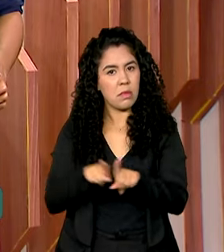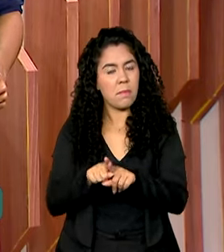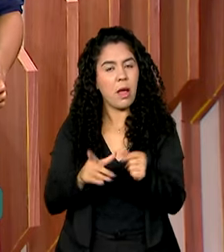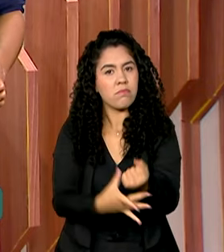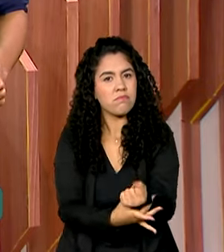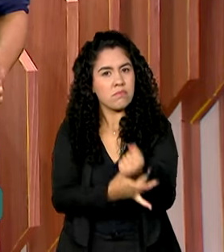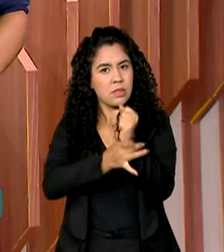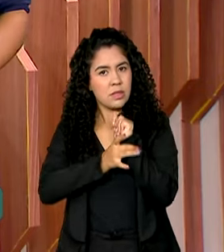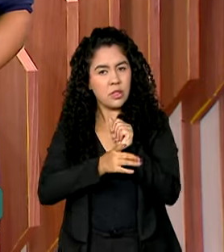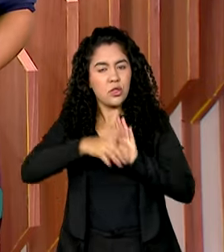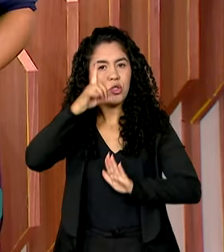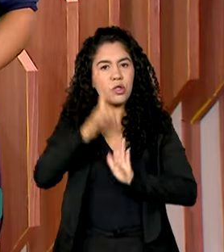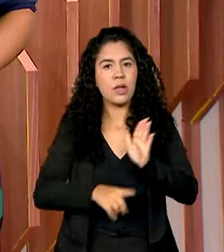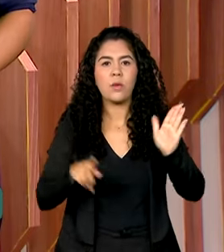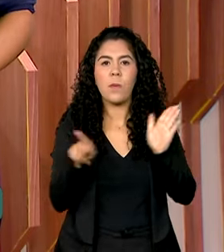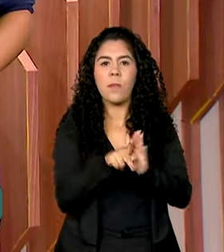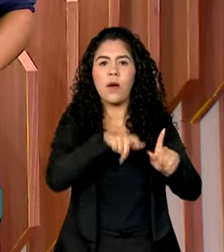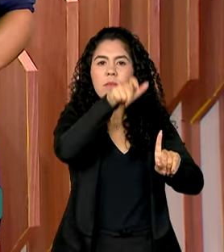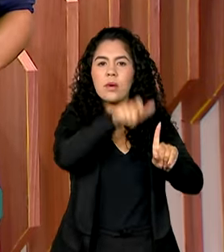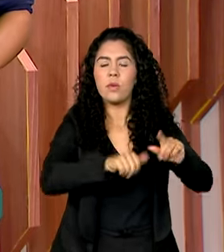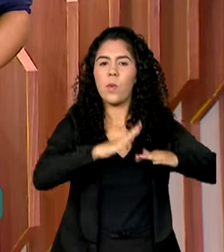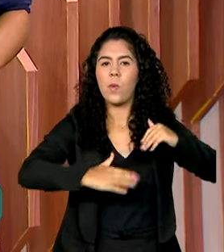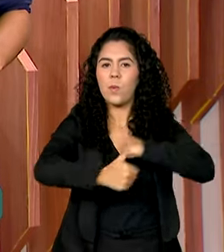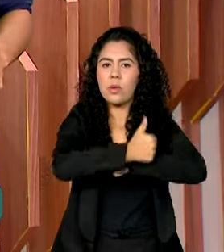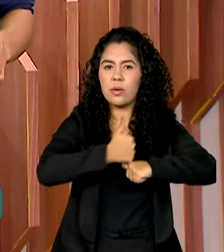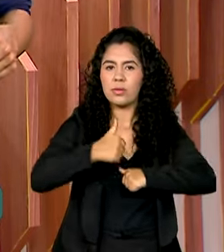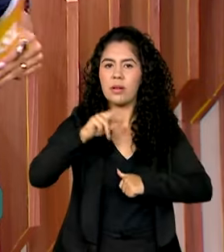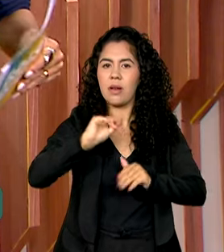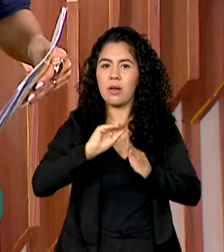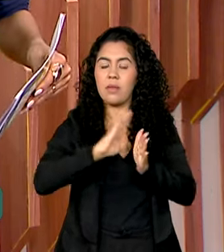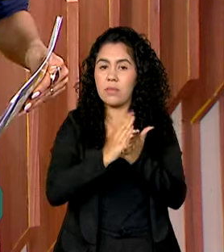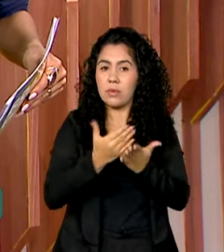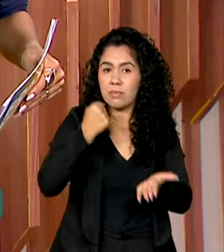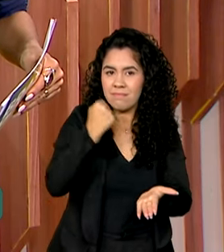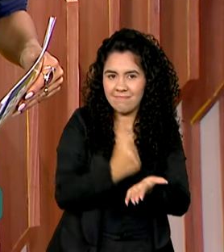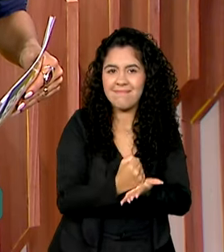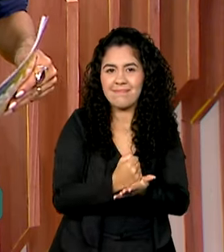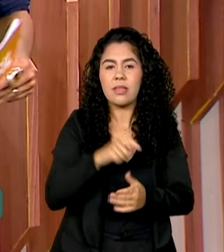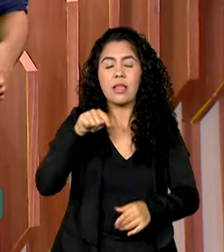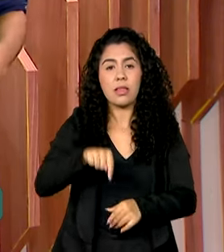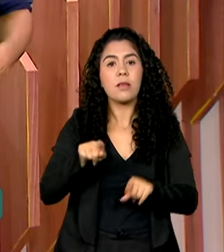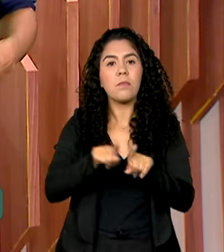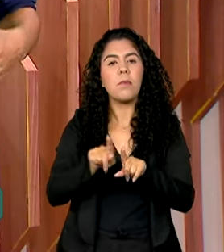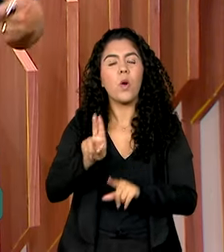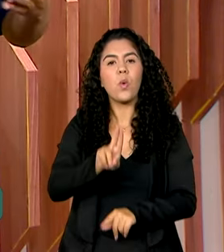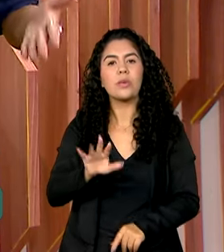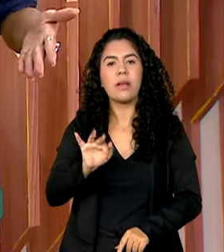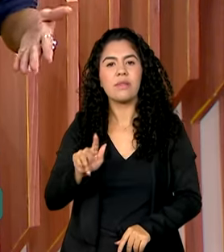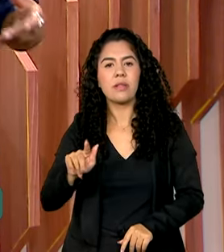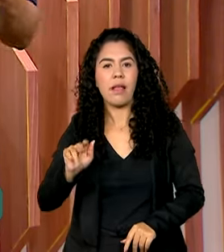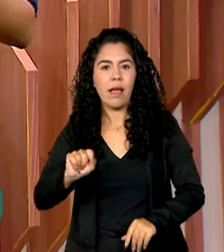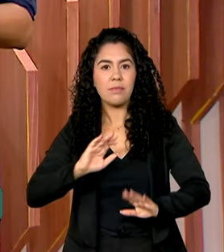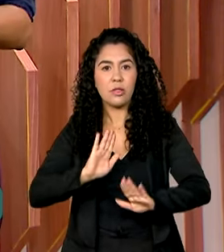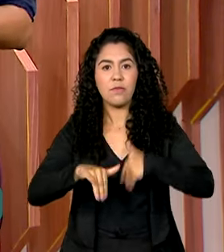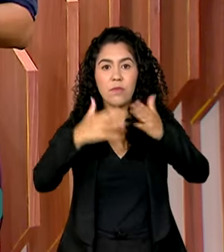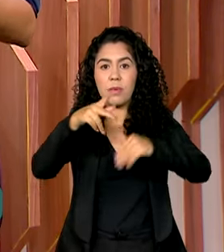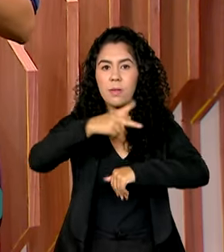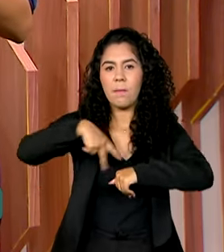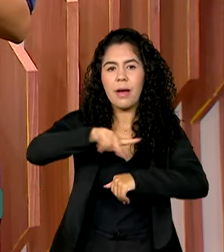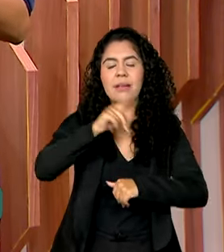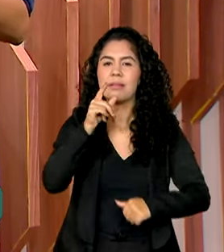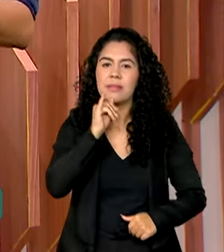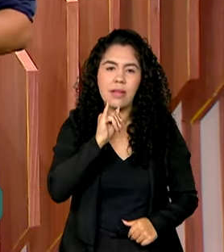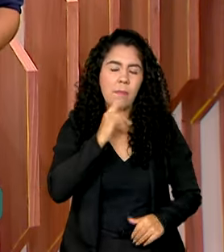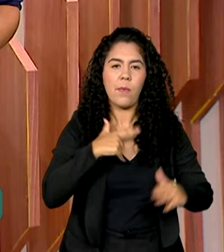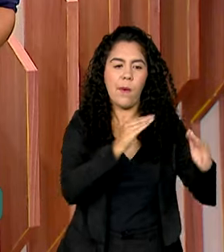trabalhador formal, o FGTS também é usado para o desenvolvimento do país, em áreas como habitação, saneamento